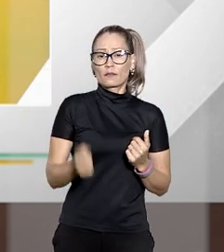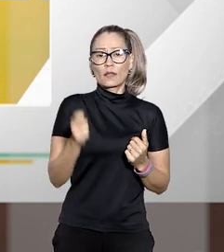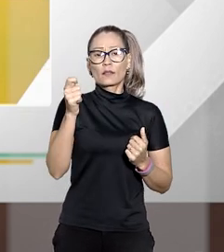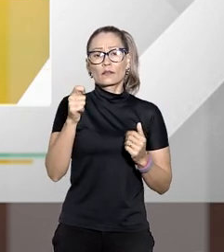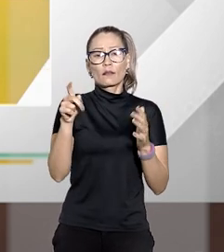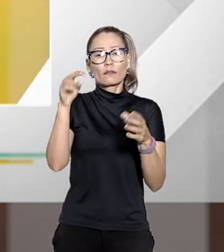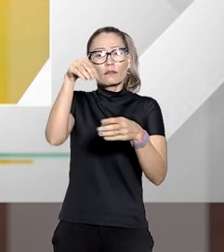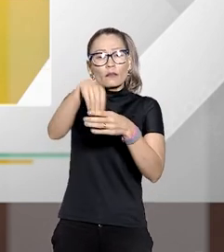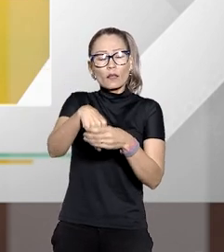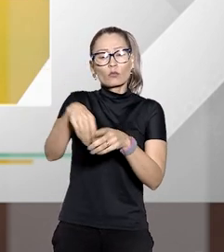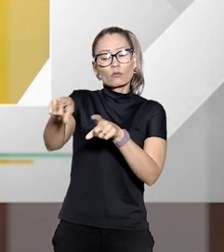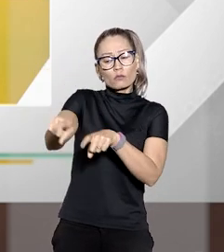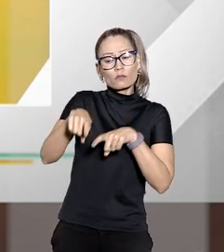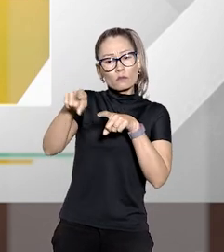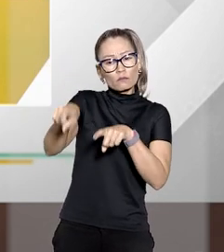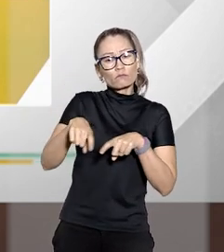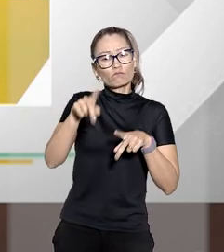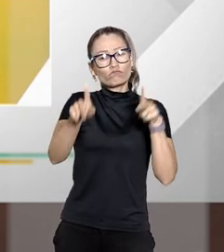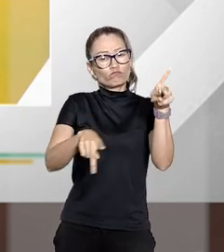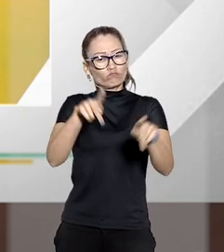Juizado Especial da Fazenda Pública